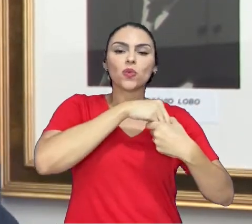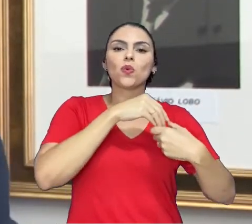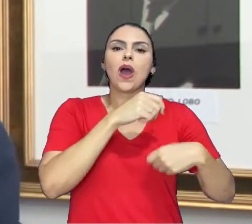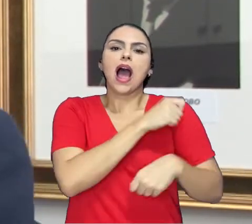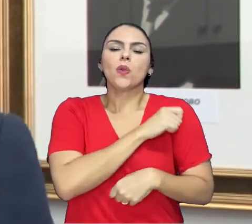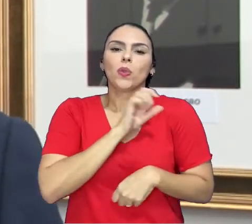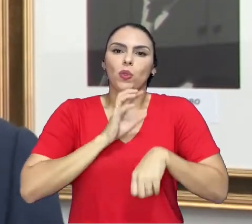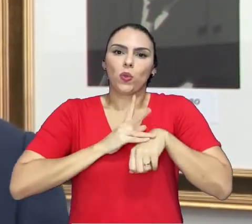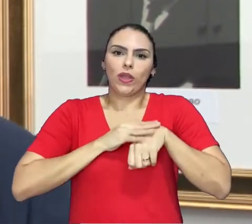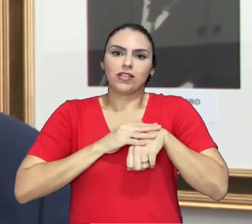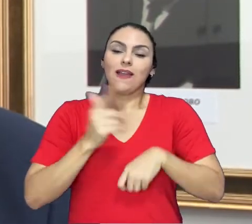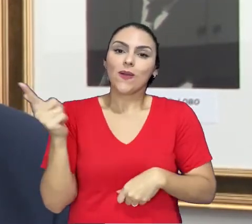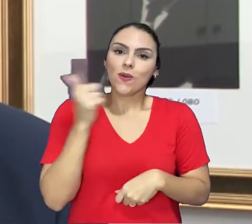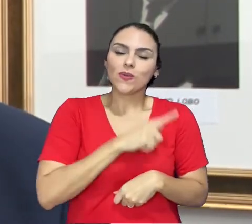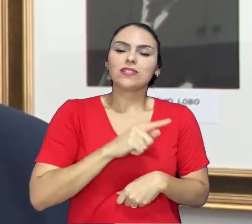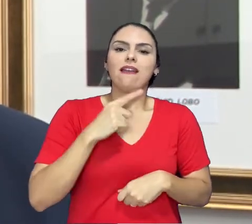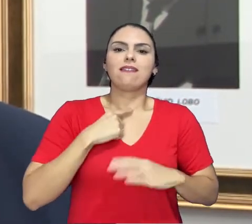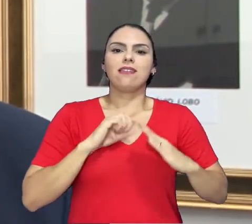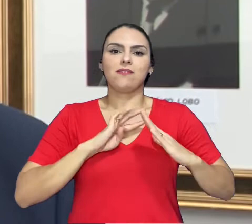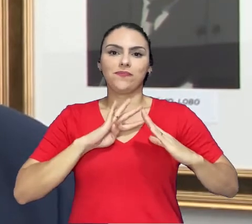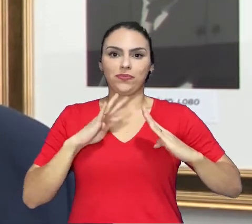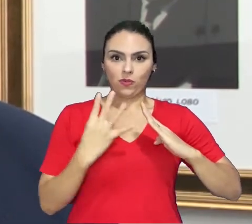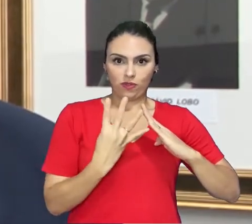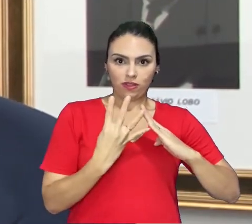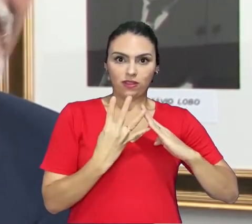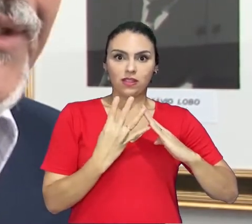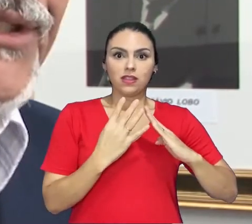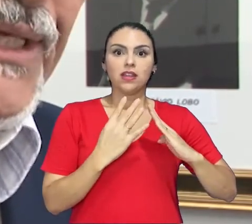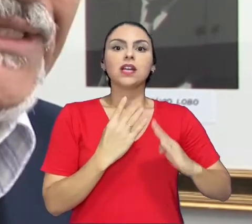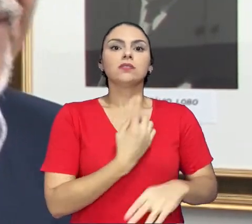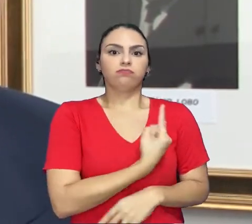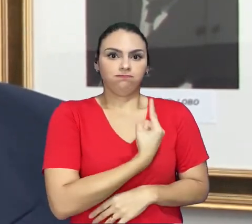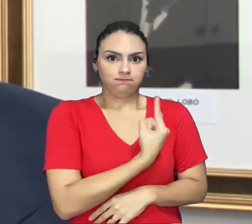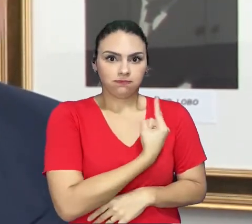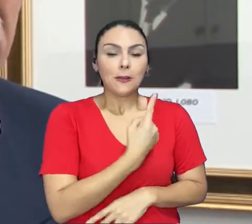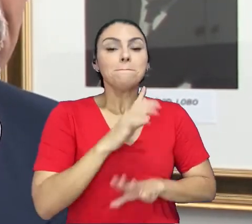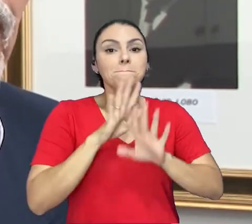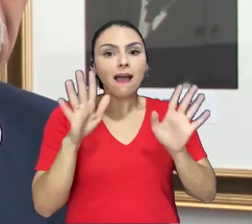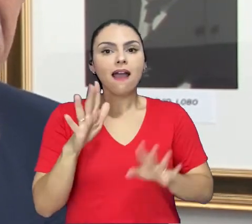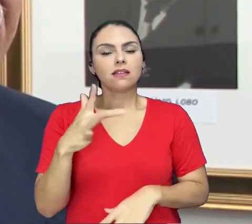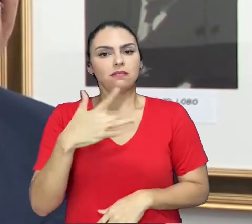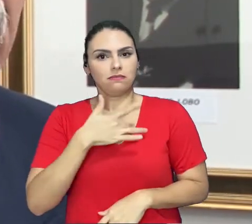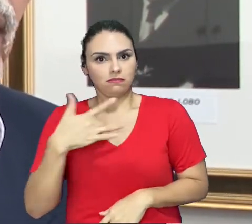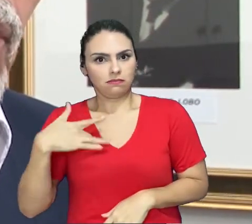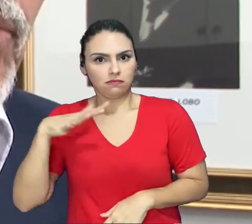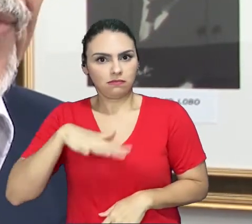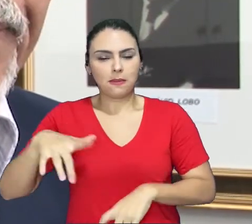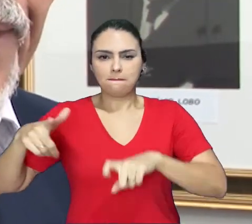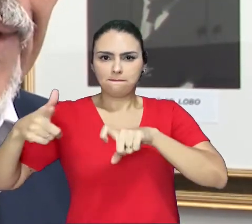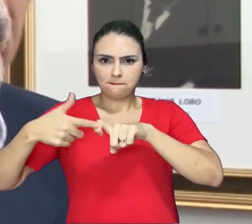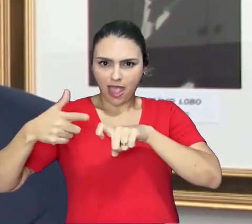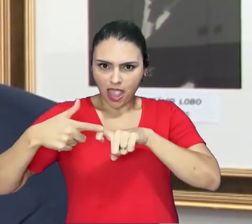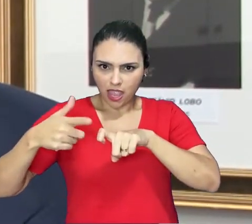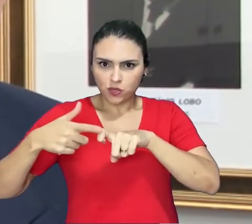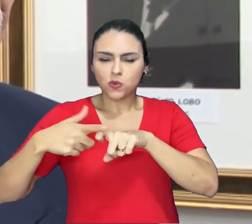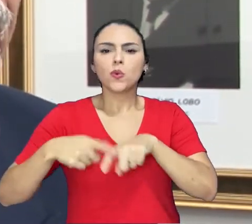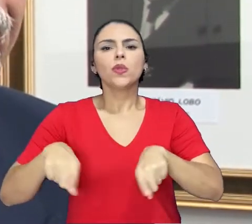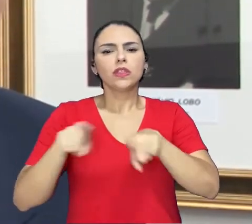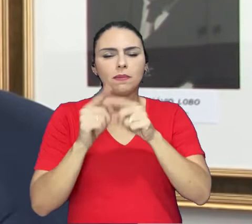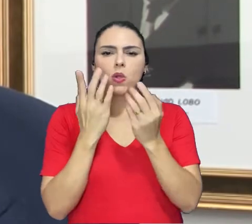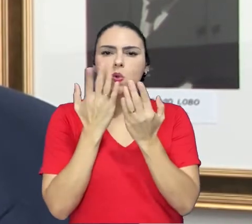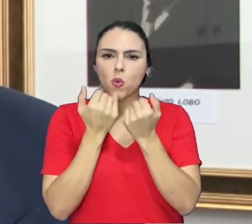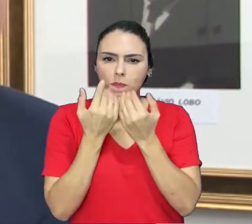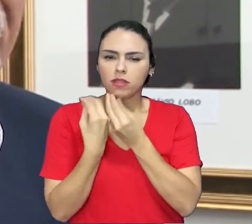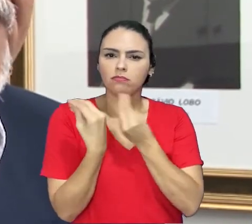em isolamento pleno, mas com assistência tanto médica como também do